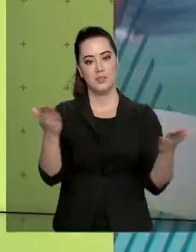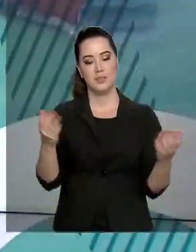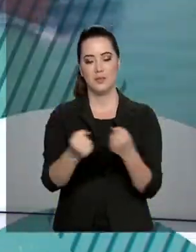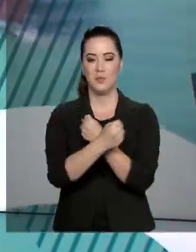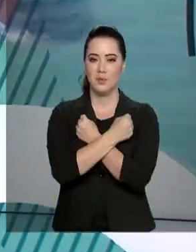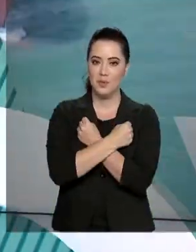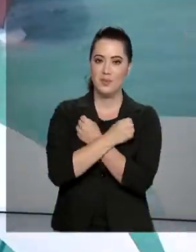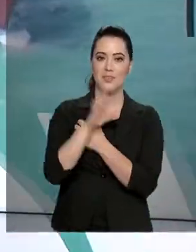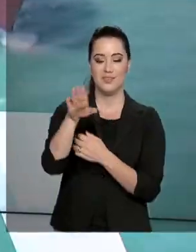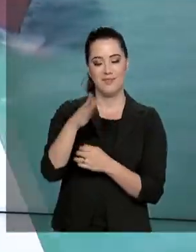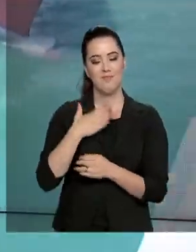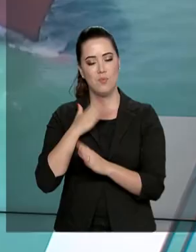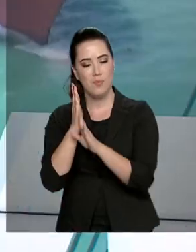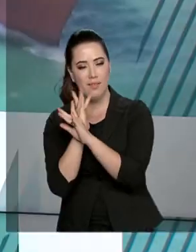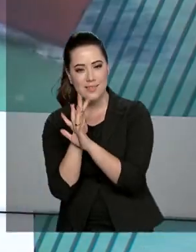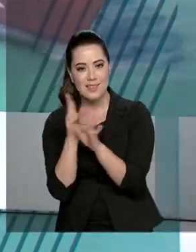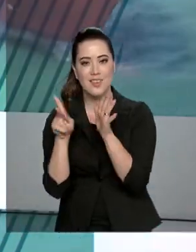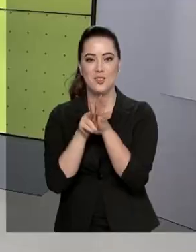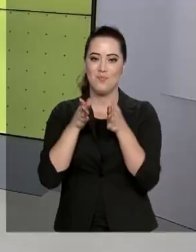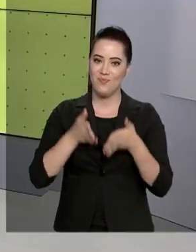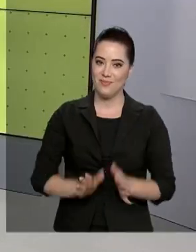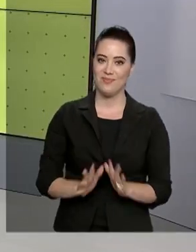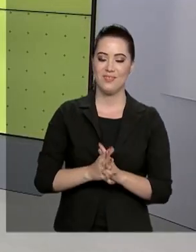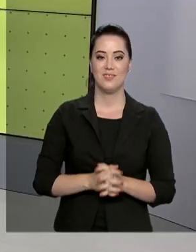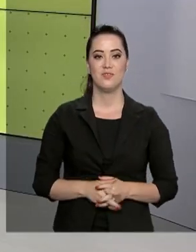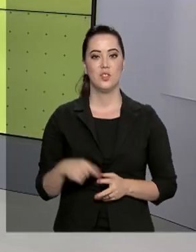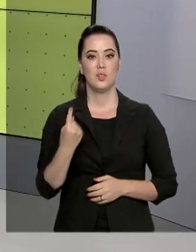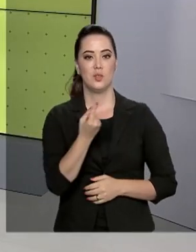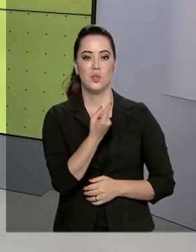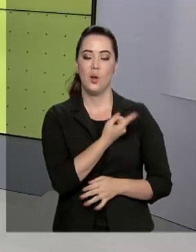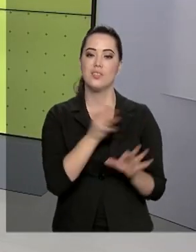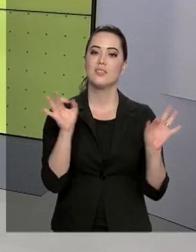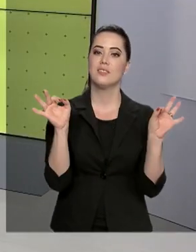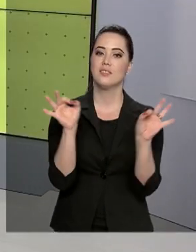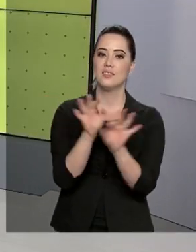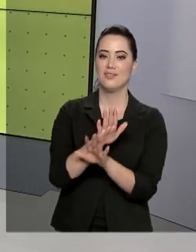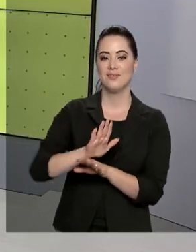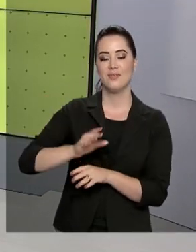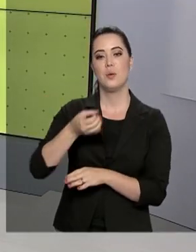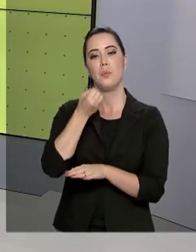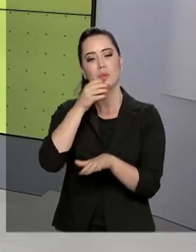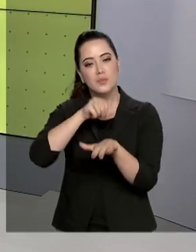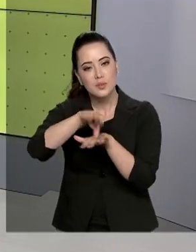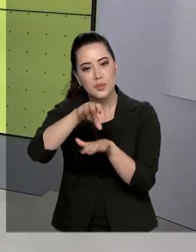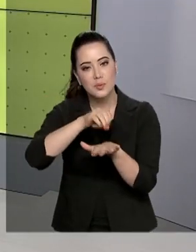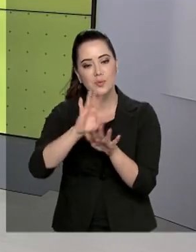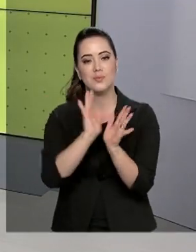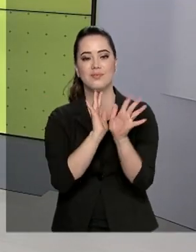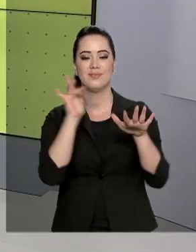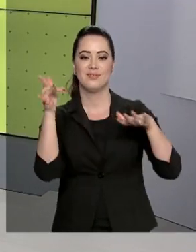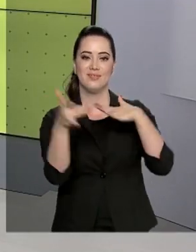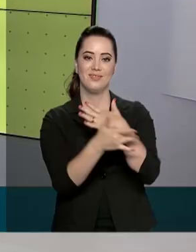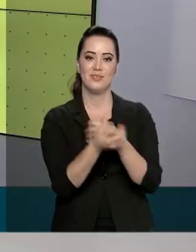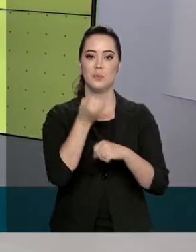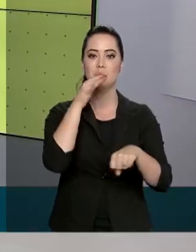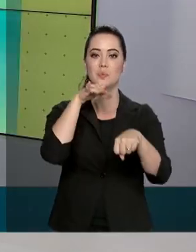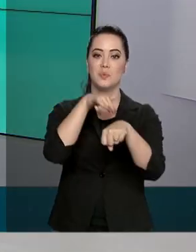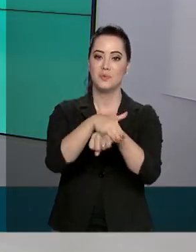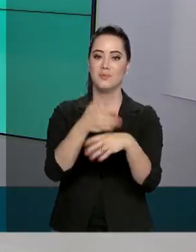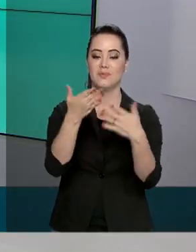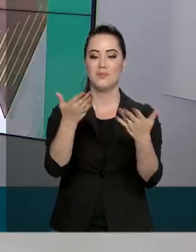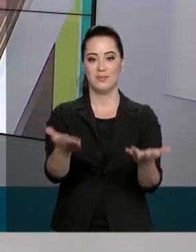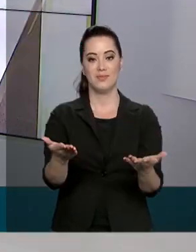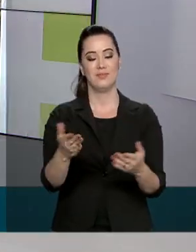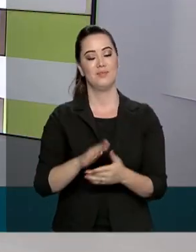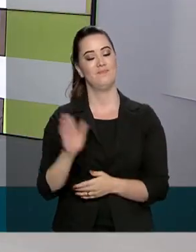povo de Sorocaba, aliás, minha cidade natal. O governo agora termina aqui. Continue bem informado pelas nossas redes sociais. Uma boa noite